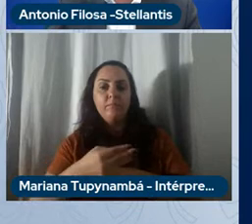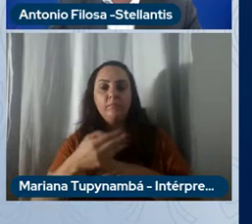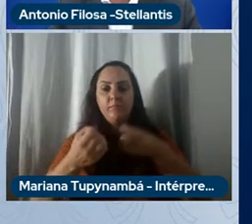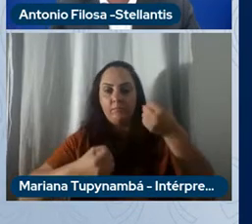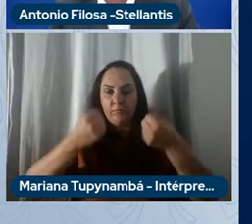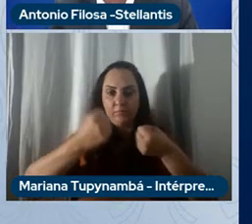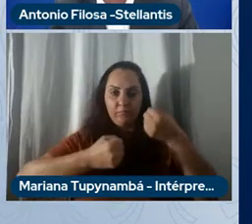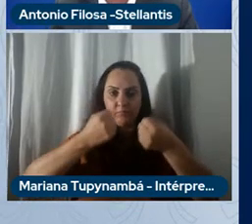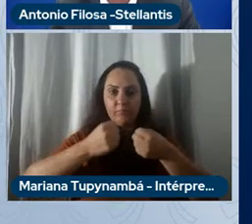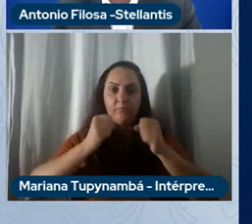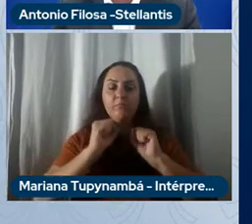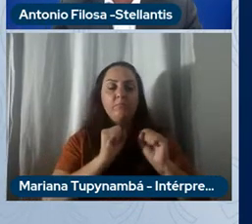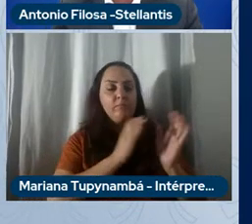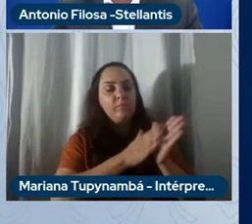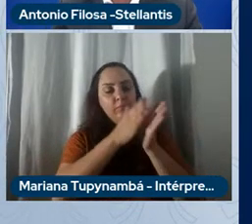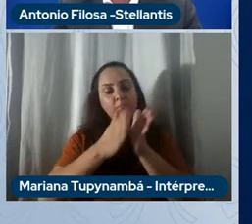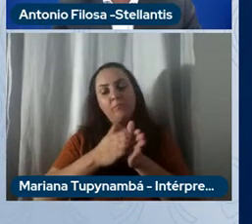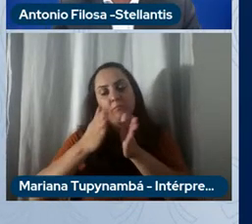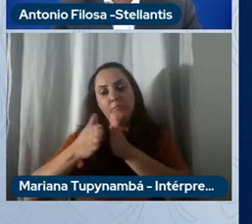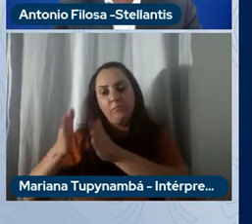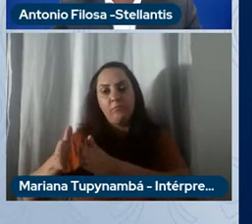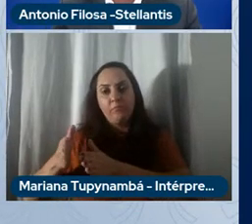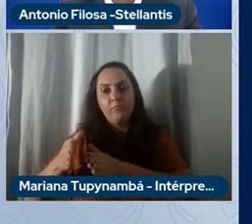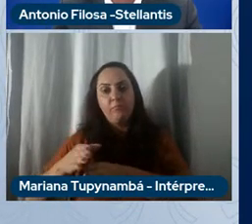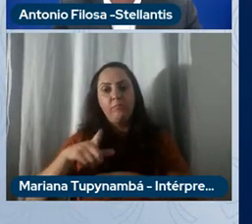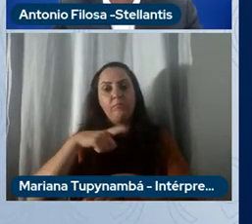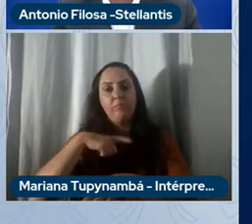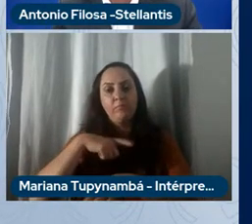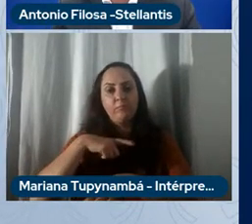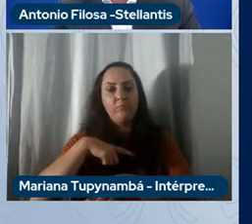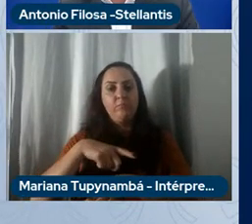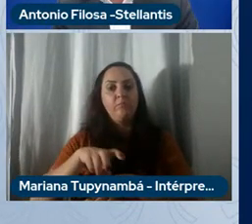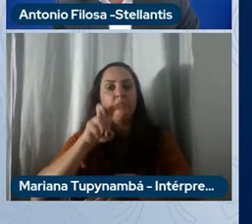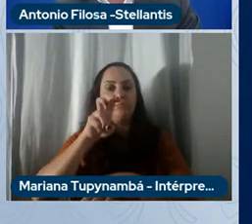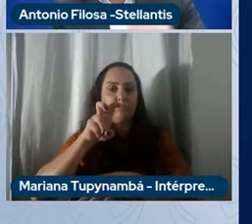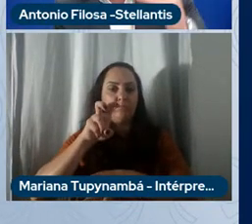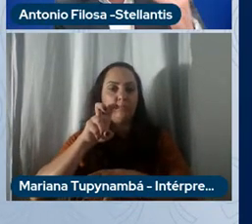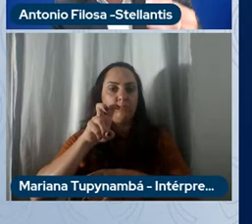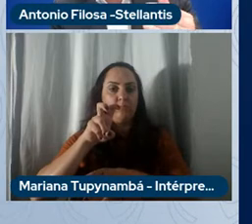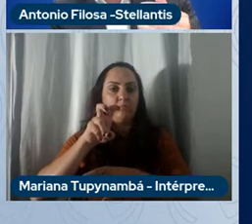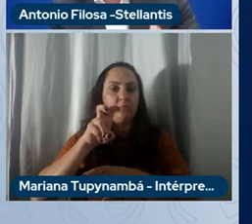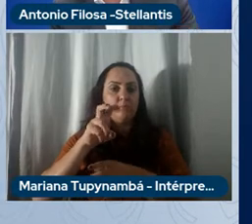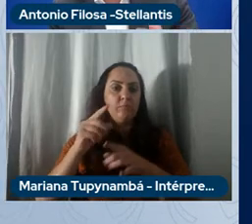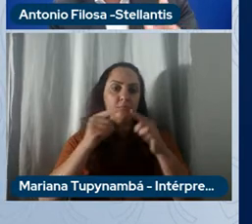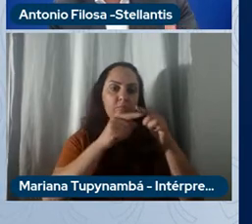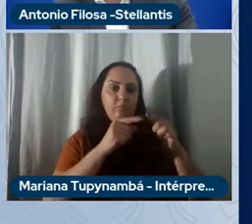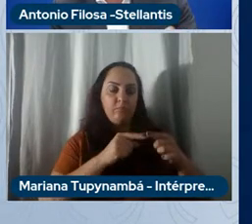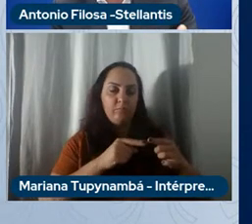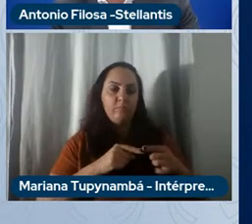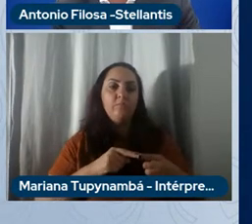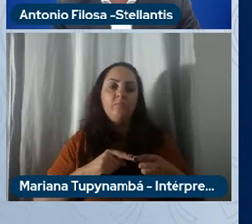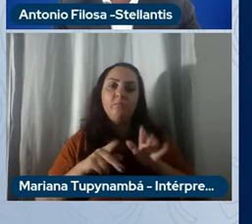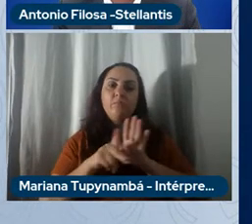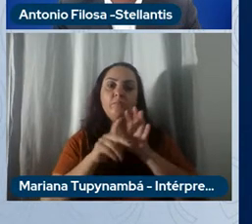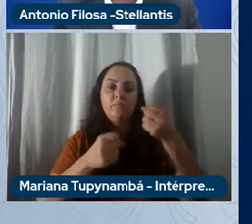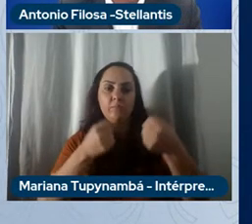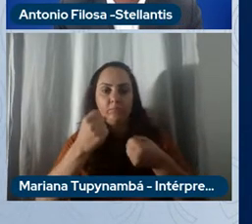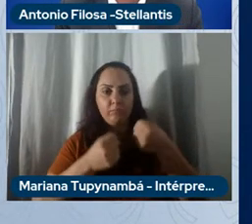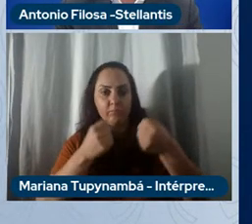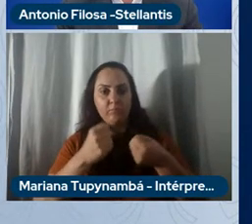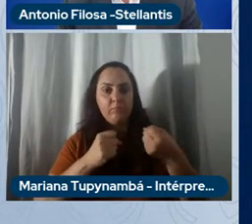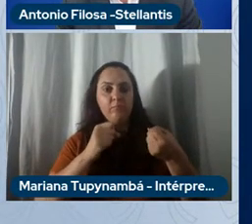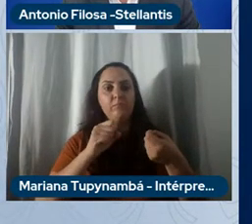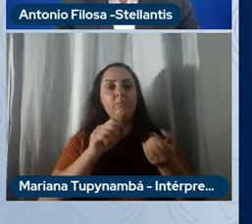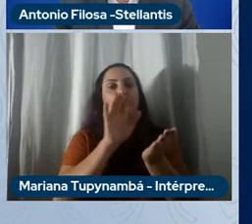podem ser produzidos cada ano, temos cinco plantas automotivas em Pernambuco, em Goiânia e Minas Gerais que vocês